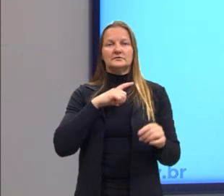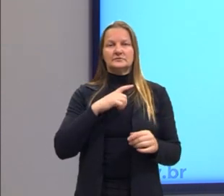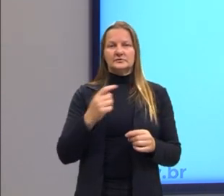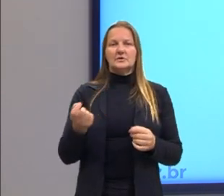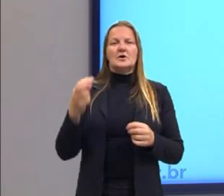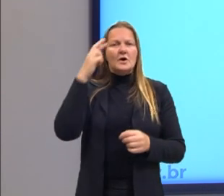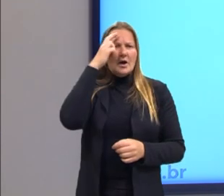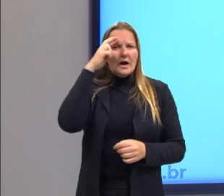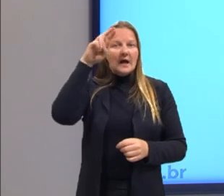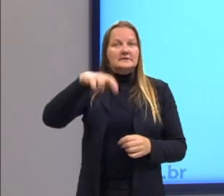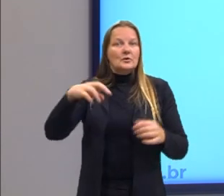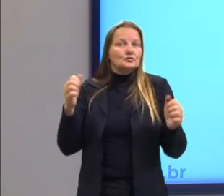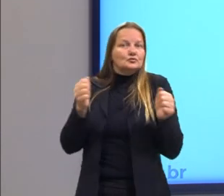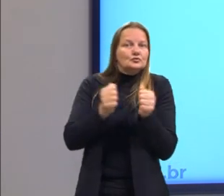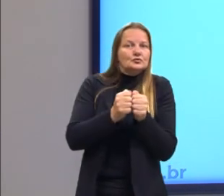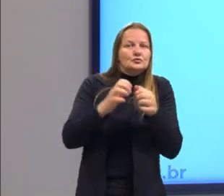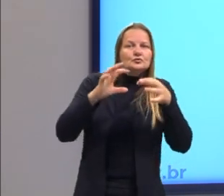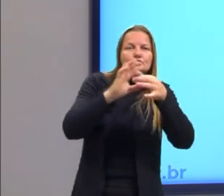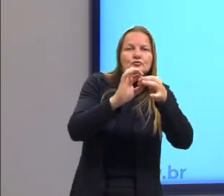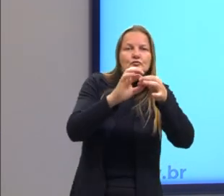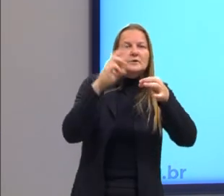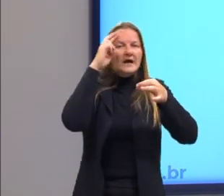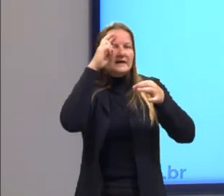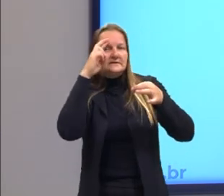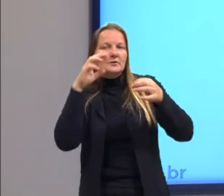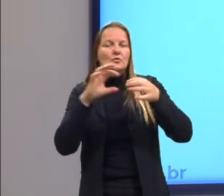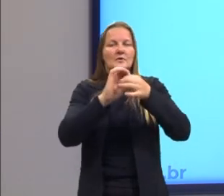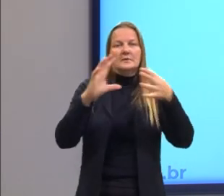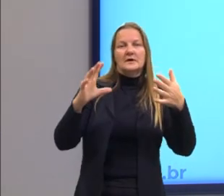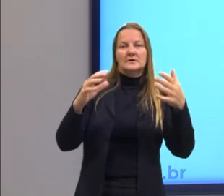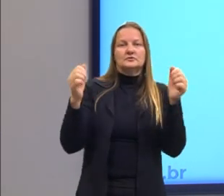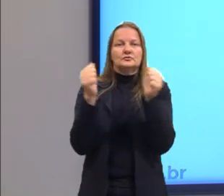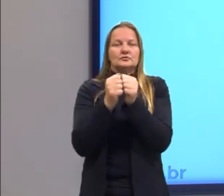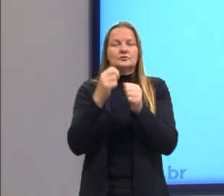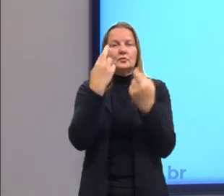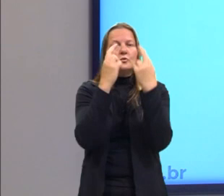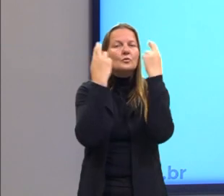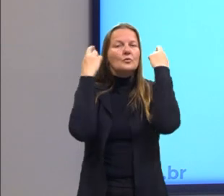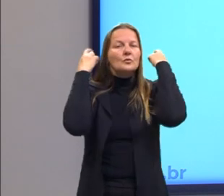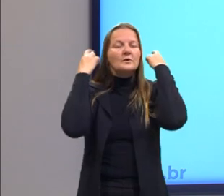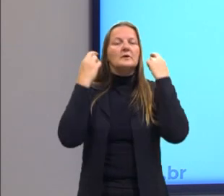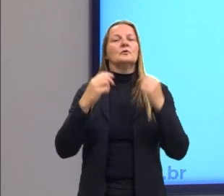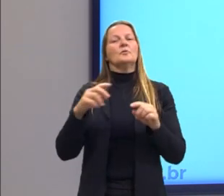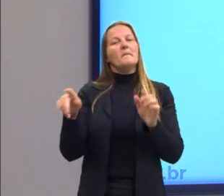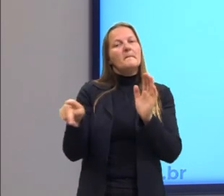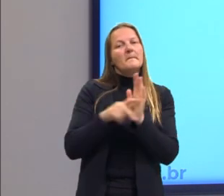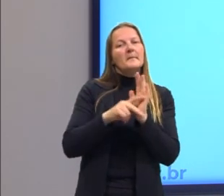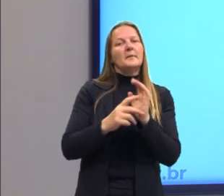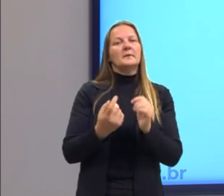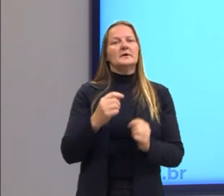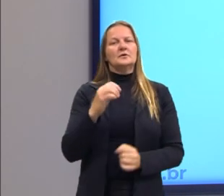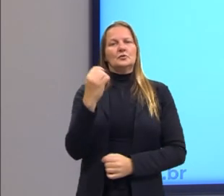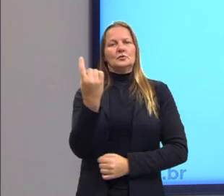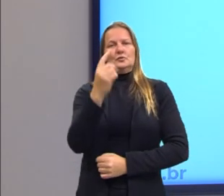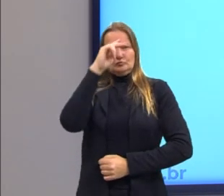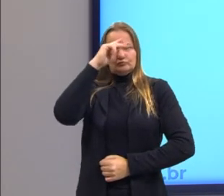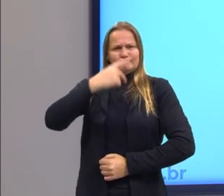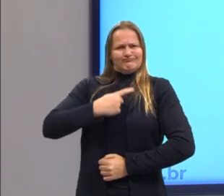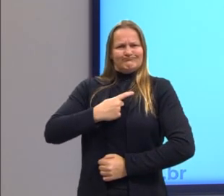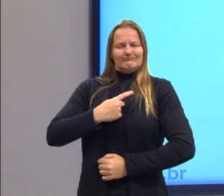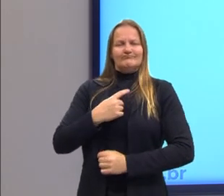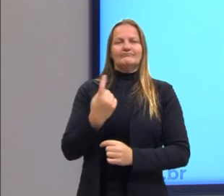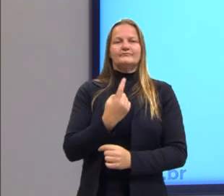a questão, razão e liberdade, são dois elementos lá dos gregos. Mentalidade racionalista, individualista, mas racionalista,